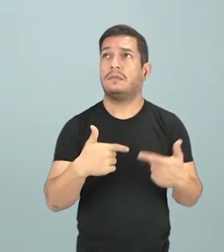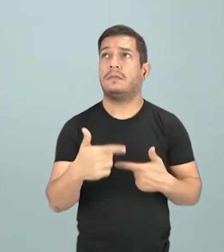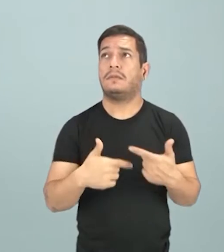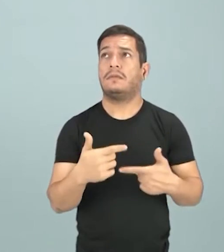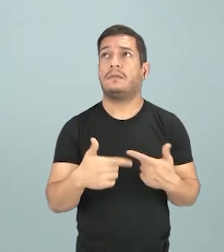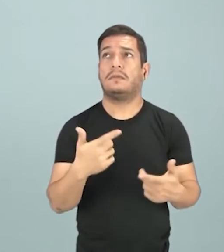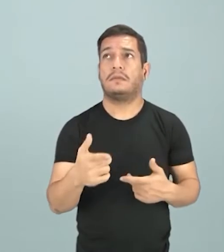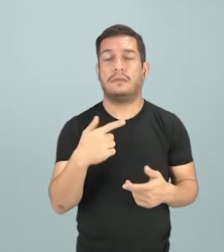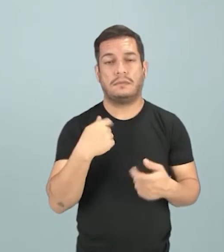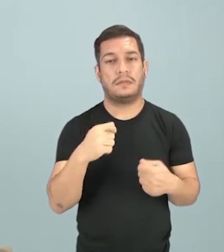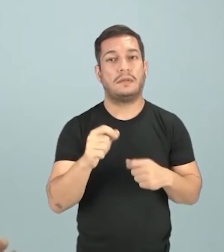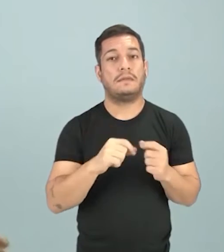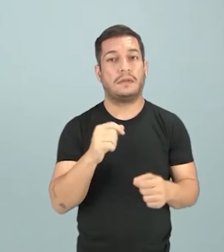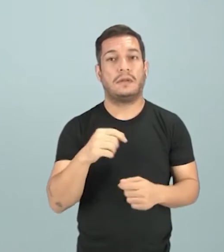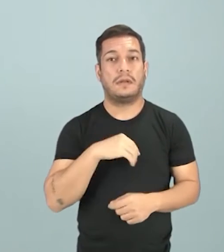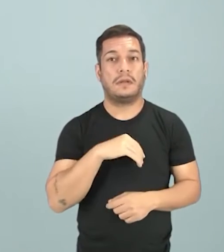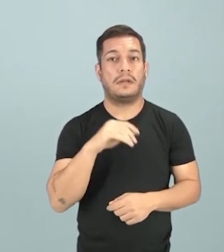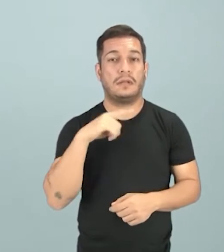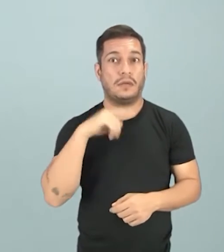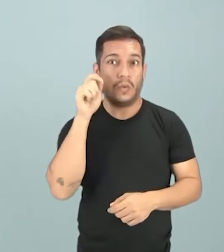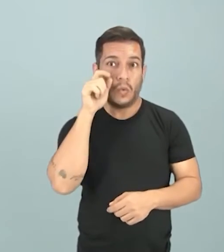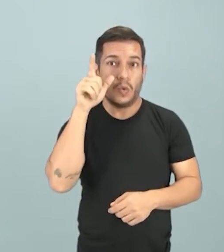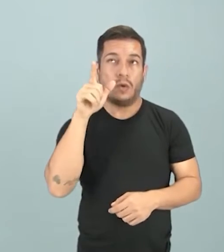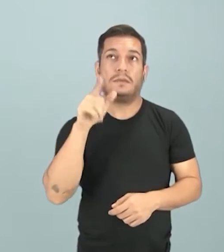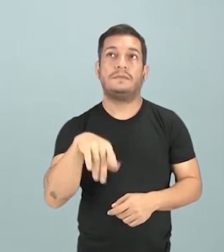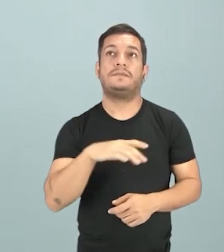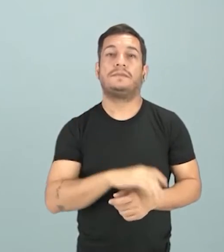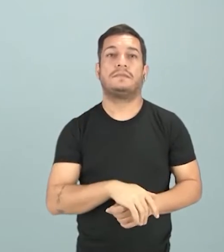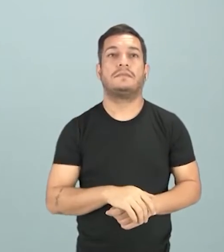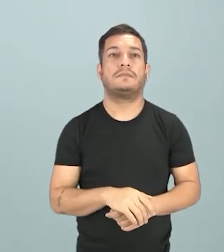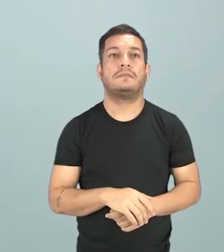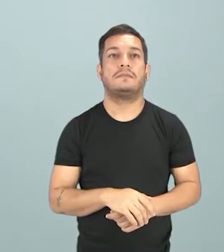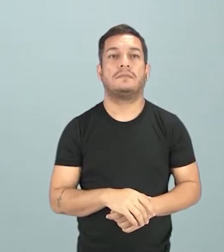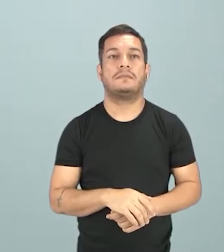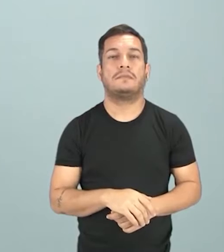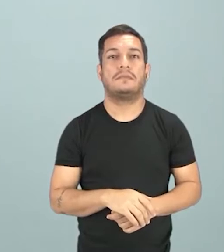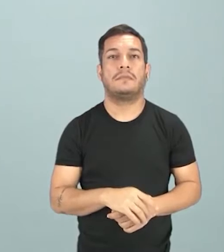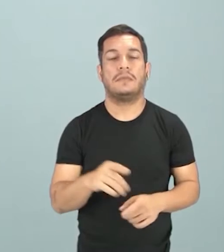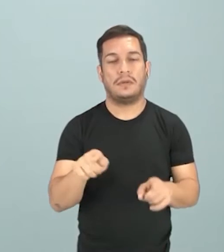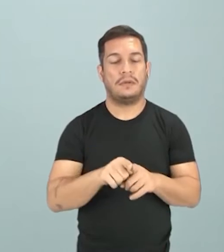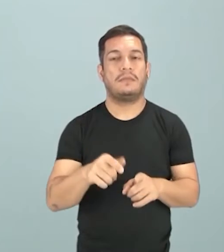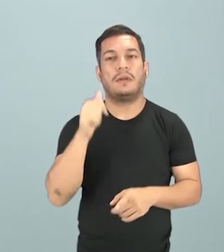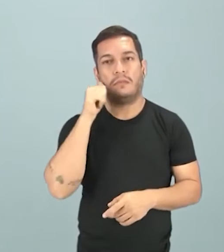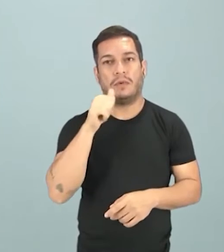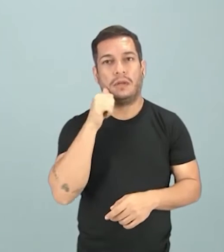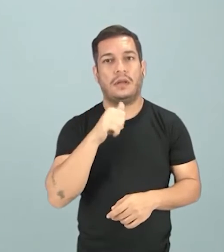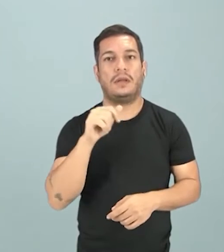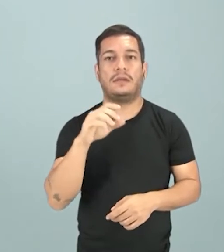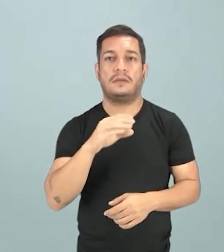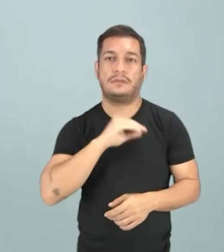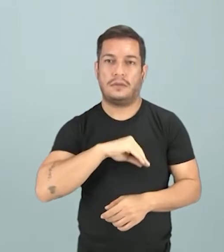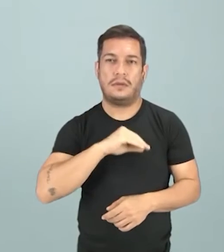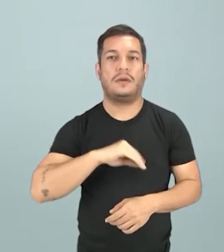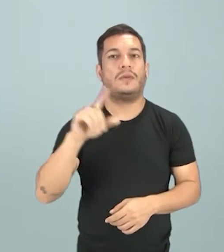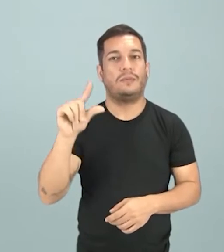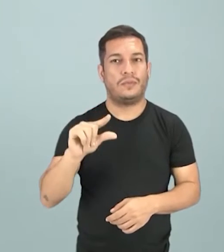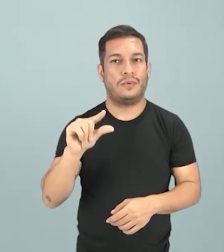cada vez mais. Ganhava menos que o sexo masculino, como eu coloquei para vocês.